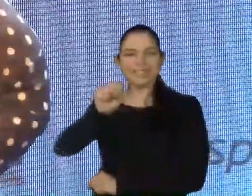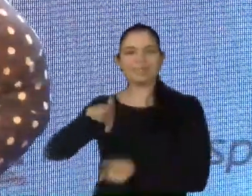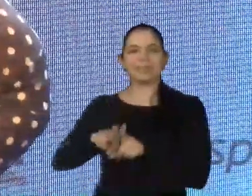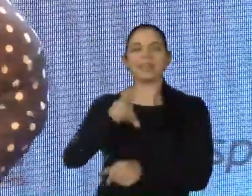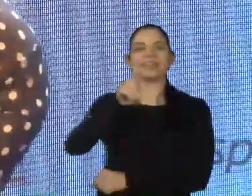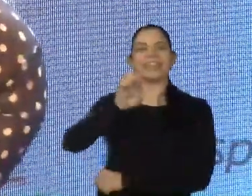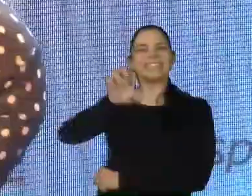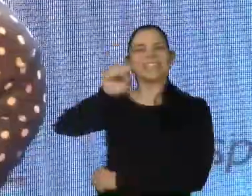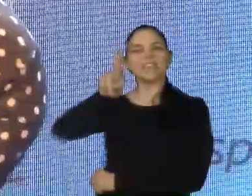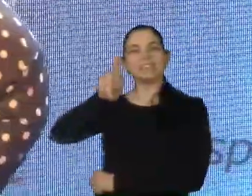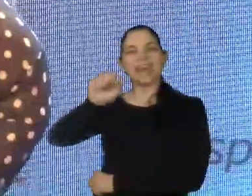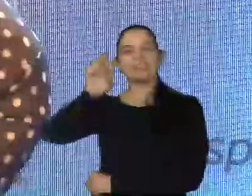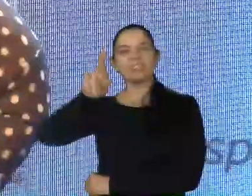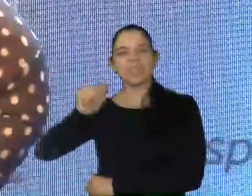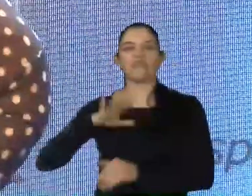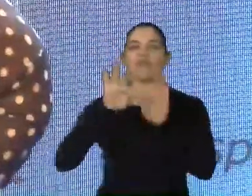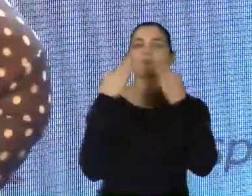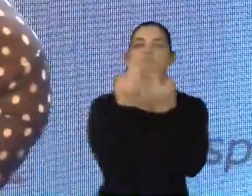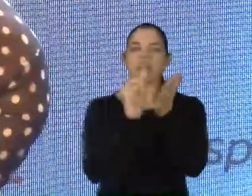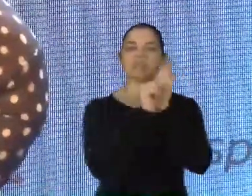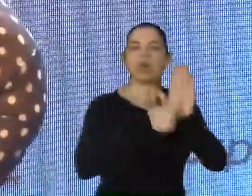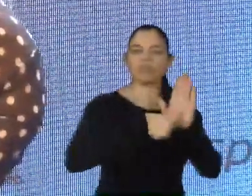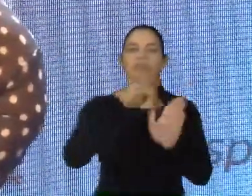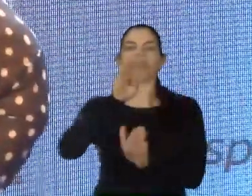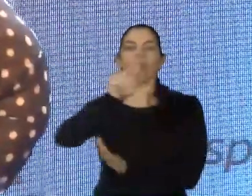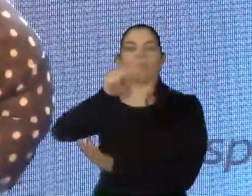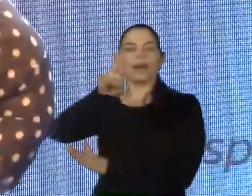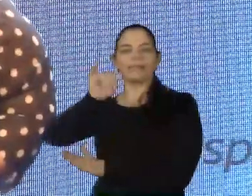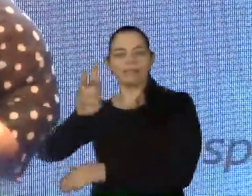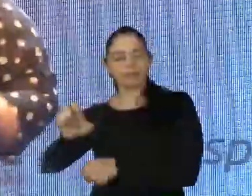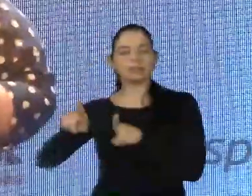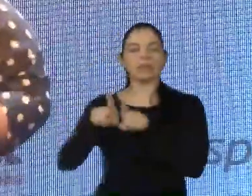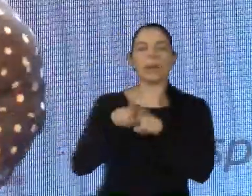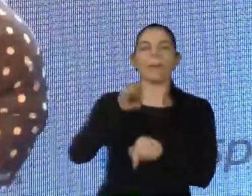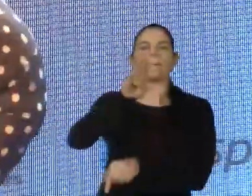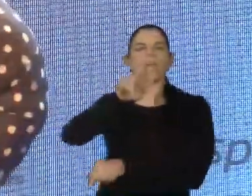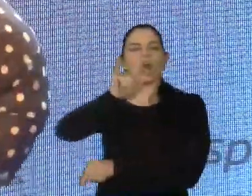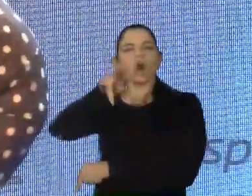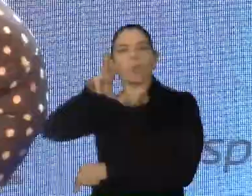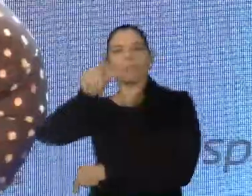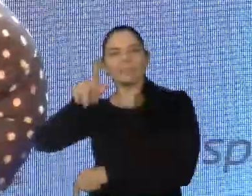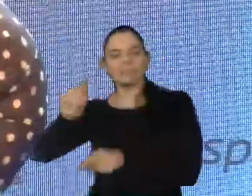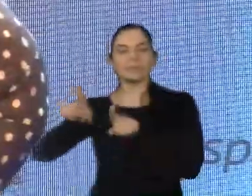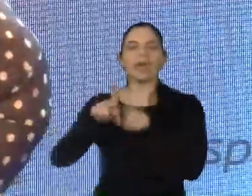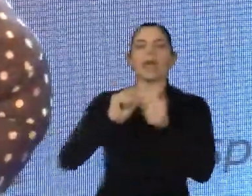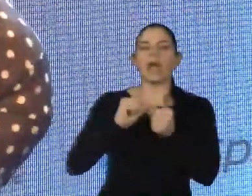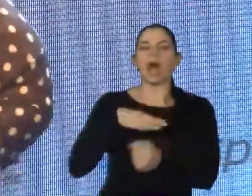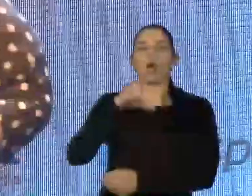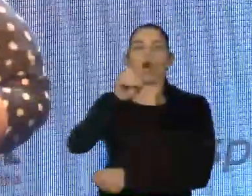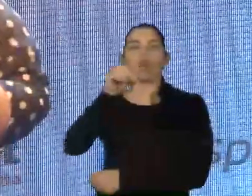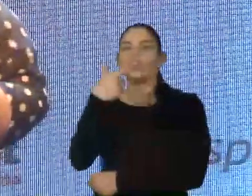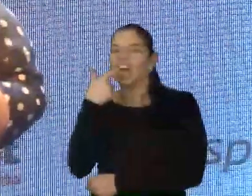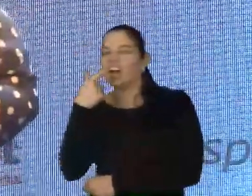Service, Família Dow de Taubaté, Big Group, Beabá do Bebê, Odonto Company,